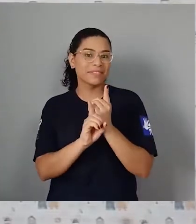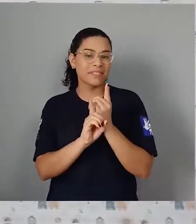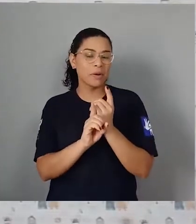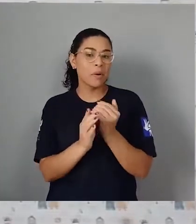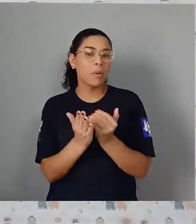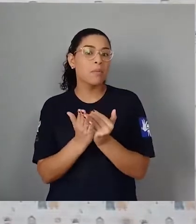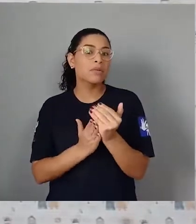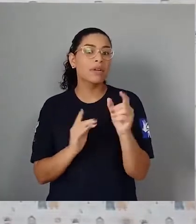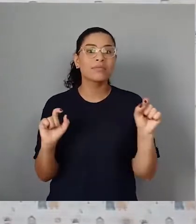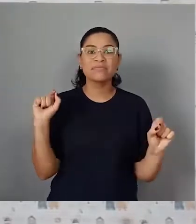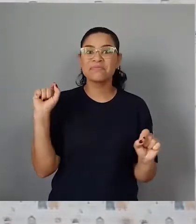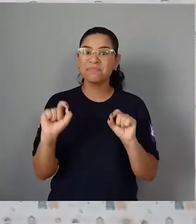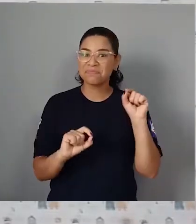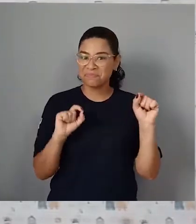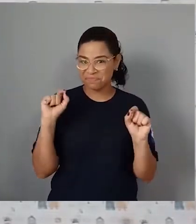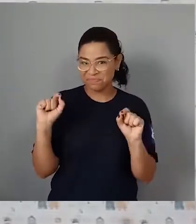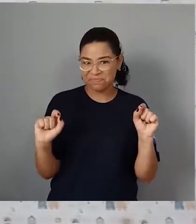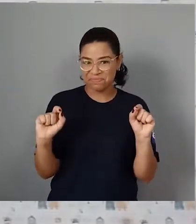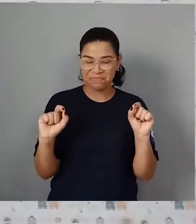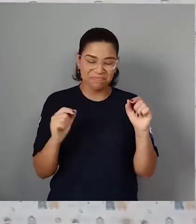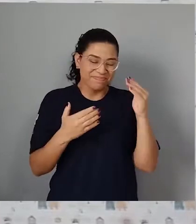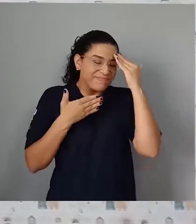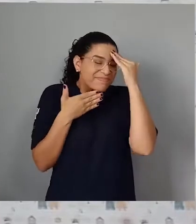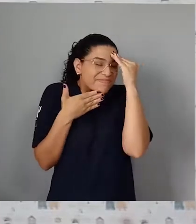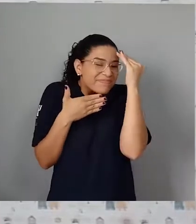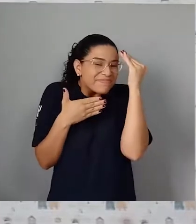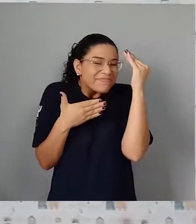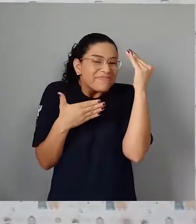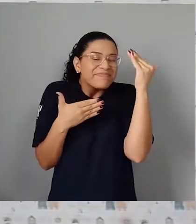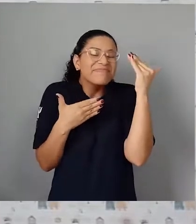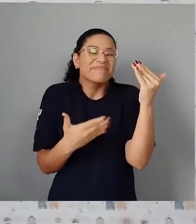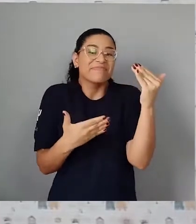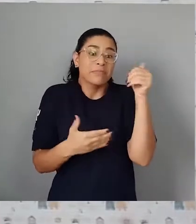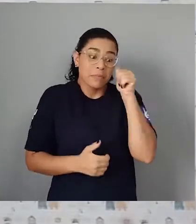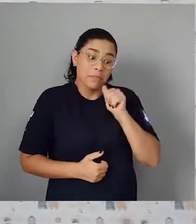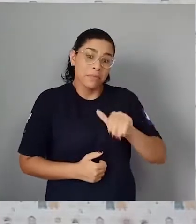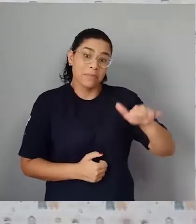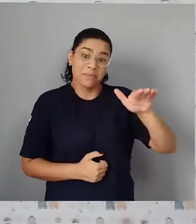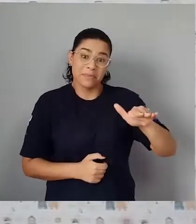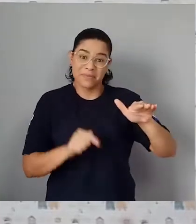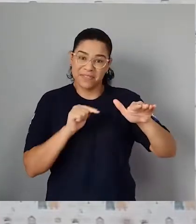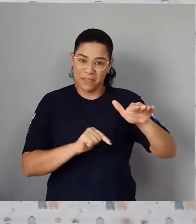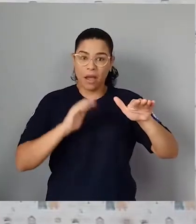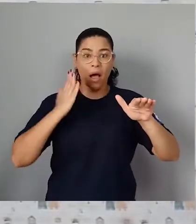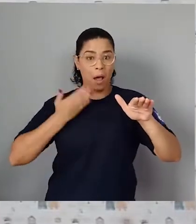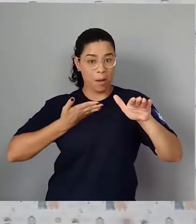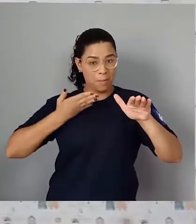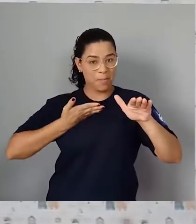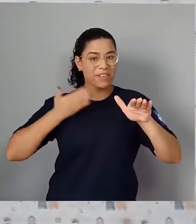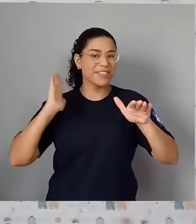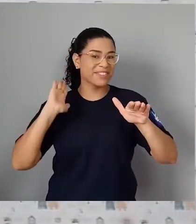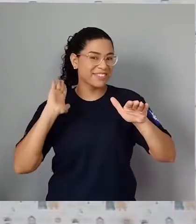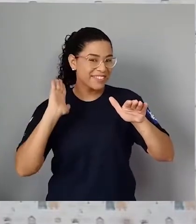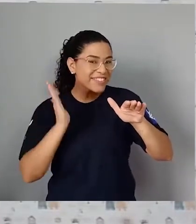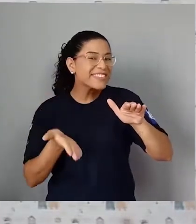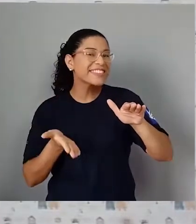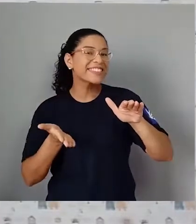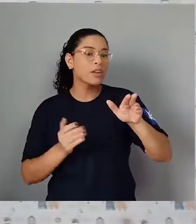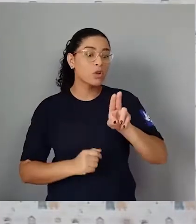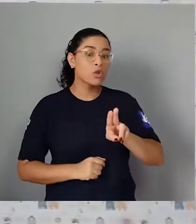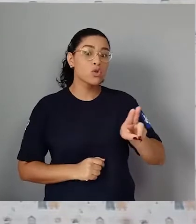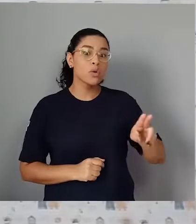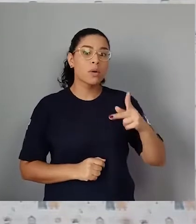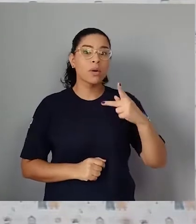começar com um agradecimento a uma menina que eu já considero minha amiga. O nome dela é